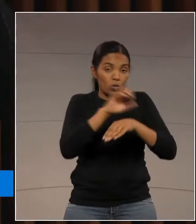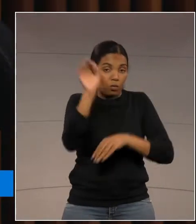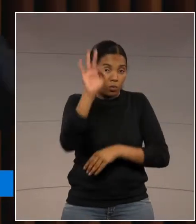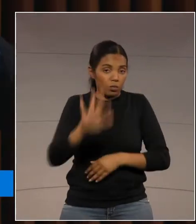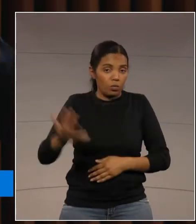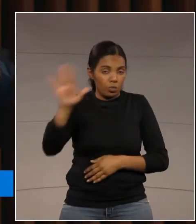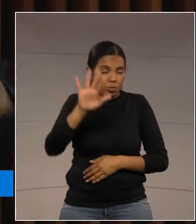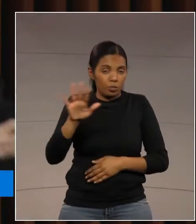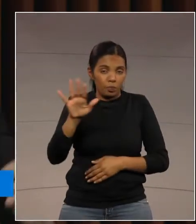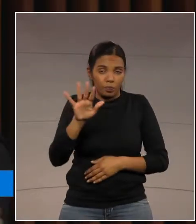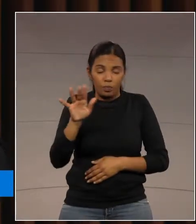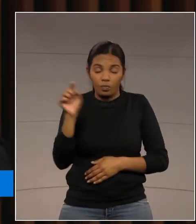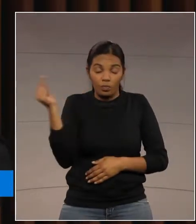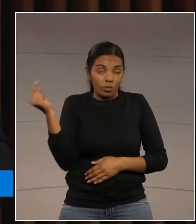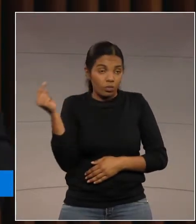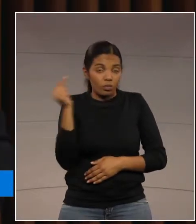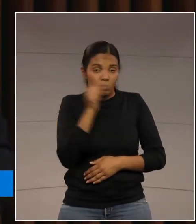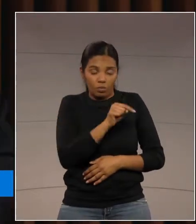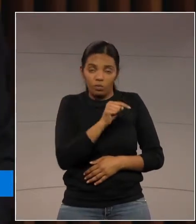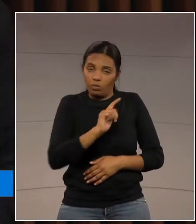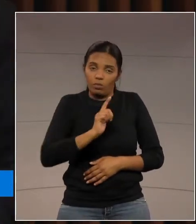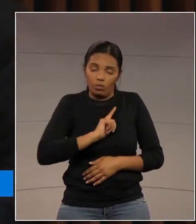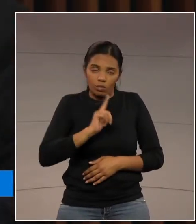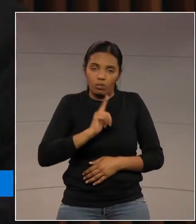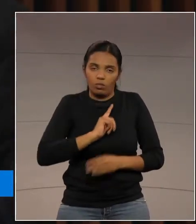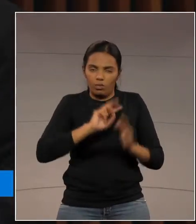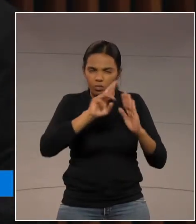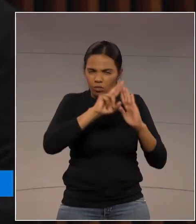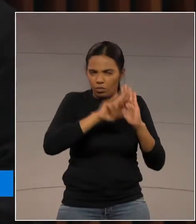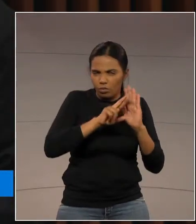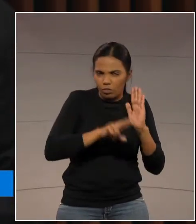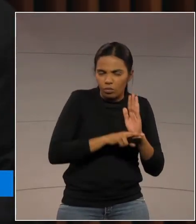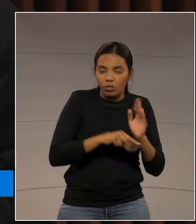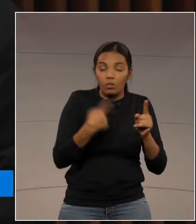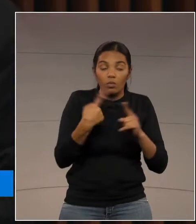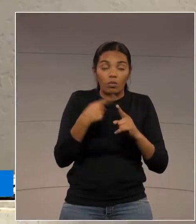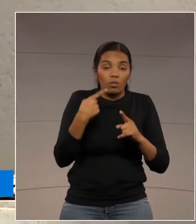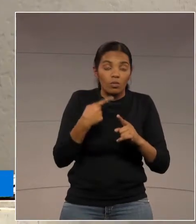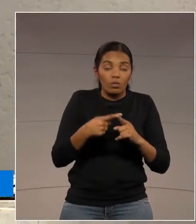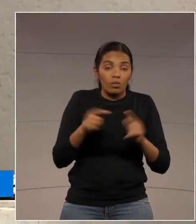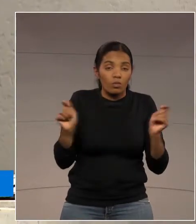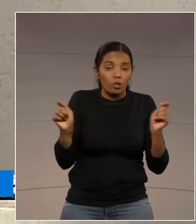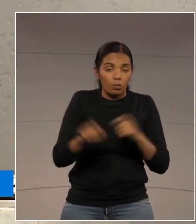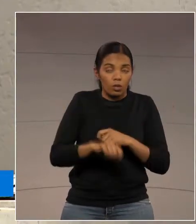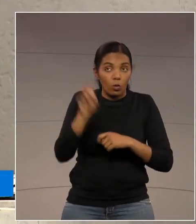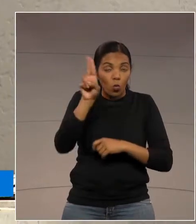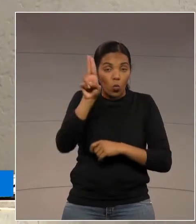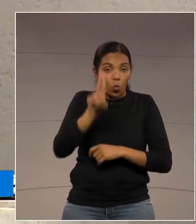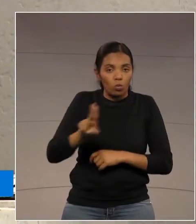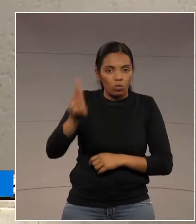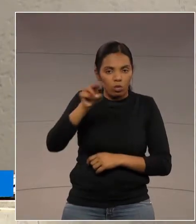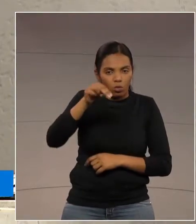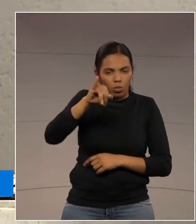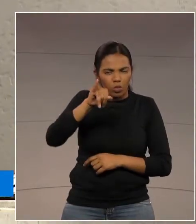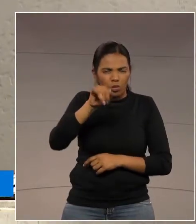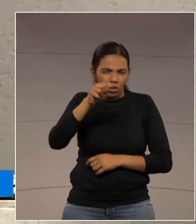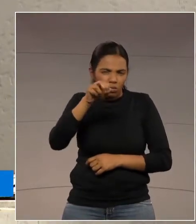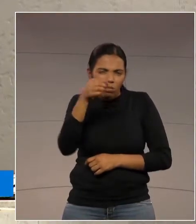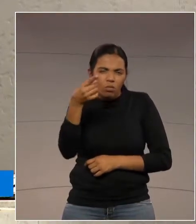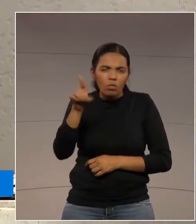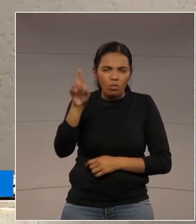flagrantemente inconstitucional na medida que a competência privativa da União tratar sobre